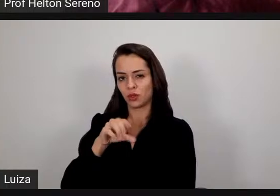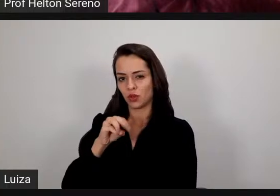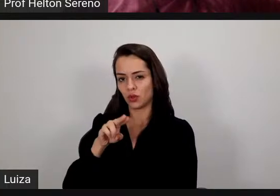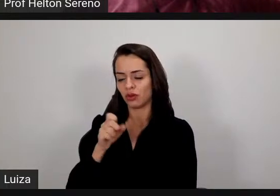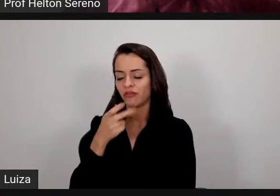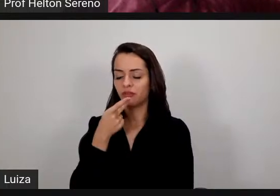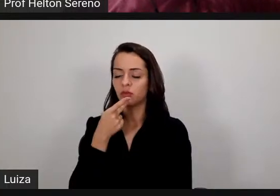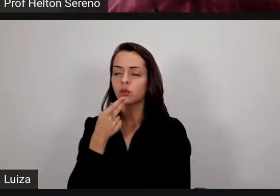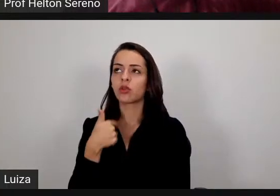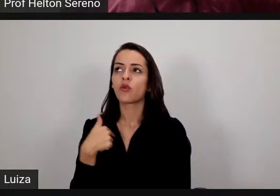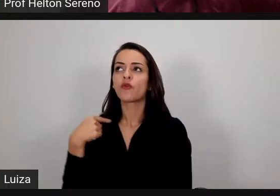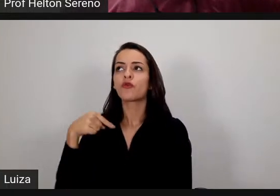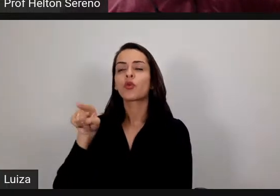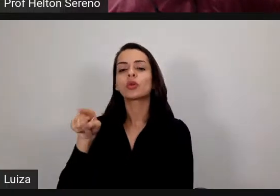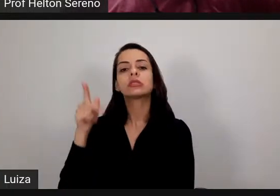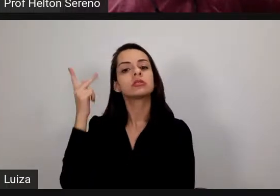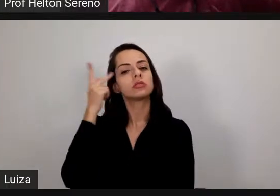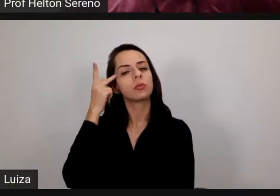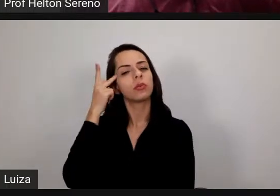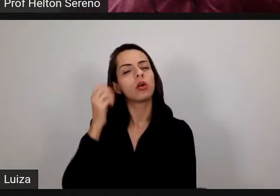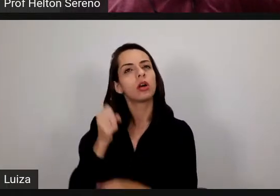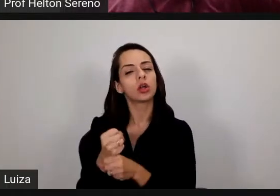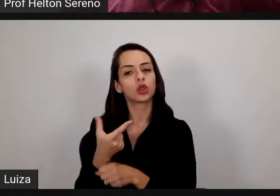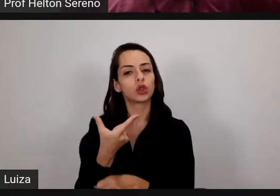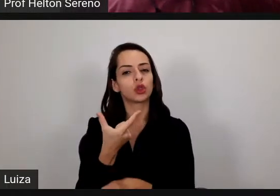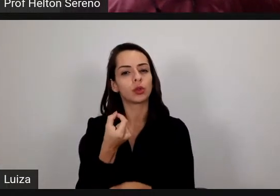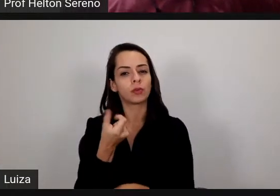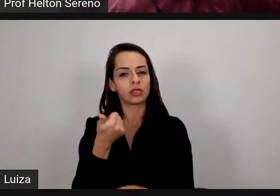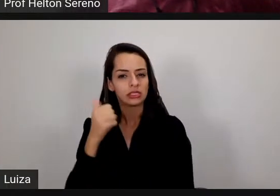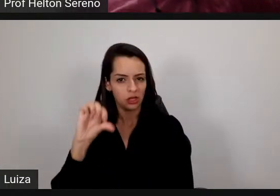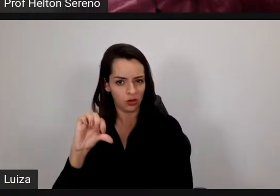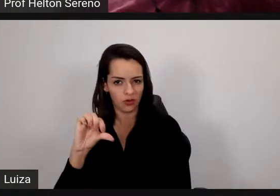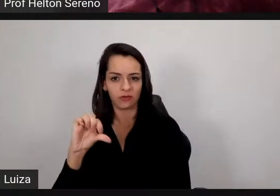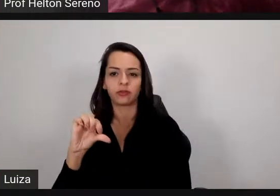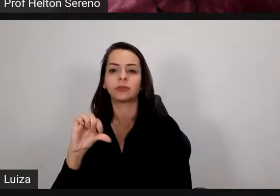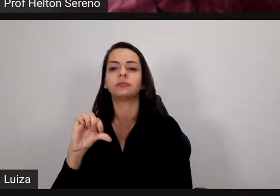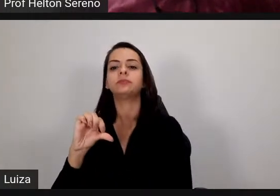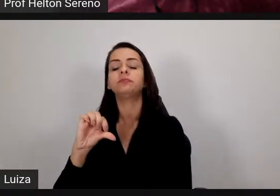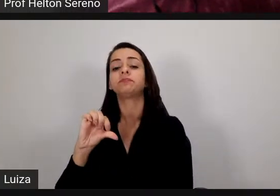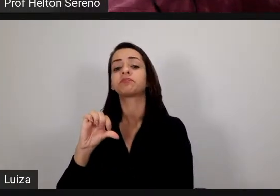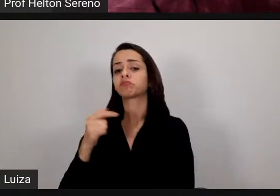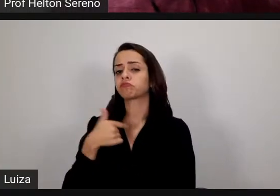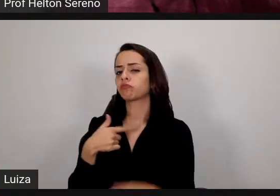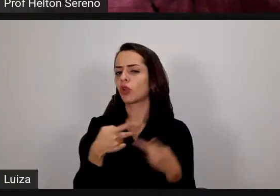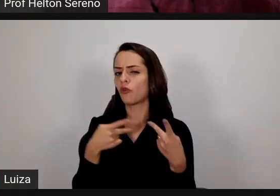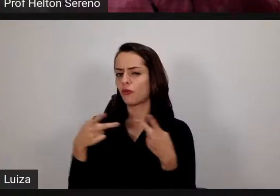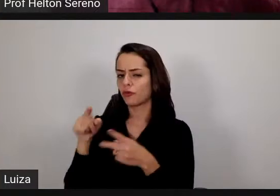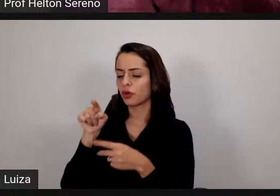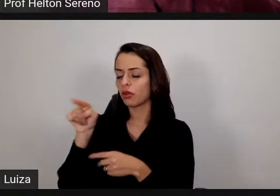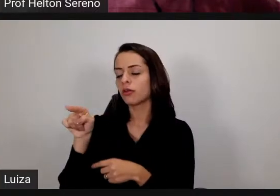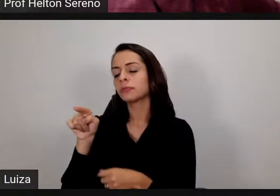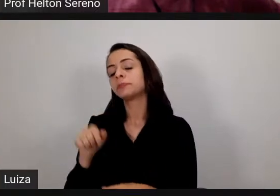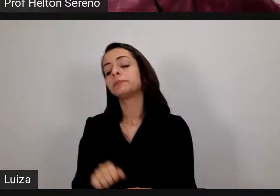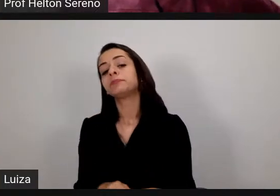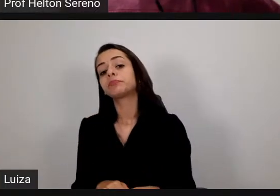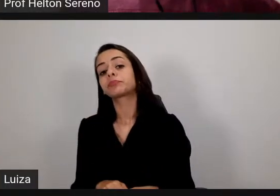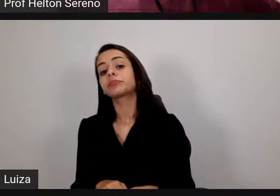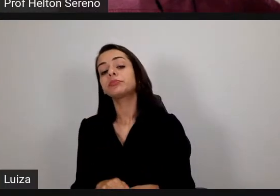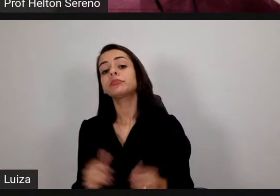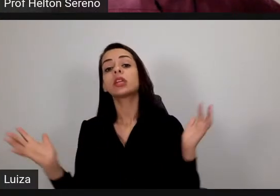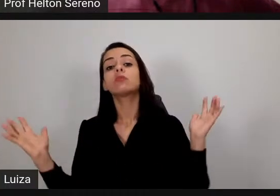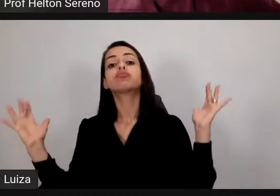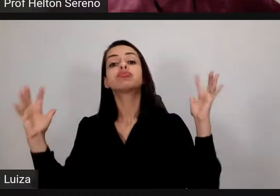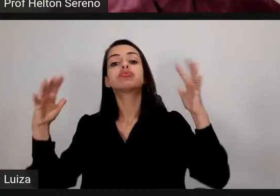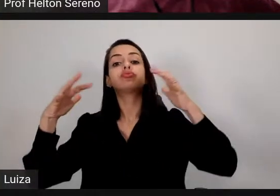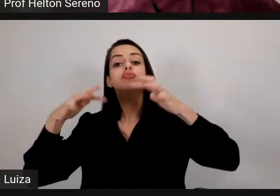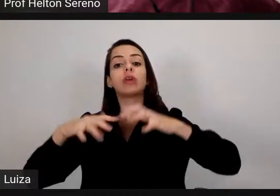em 2019 chamado Welcome Tomorrow em São Paulo, onde trouxeram várias instituições, vários